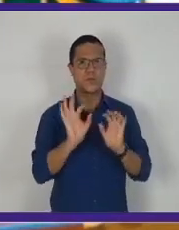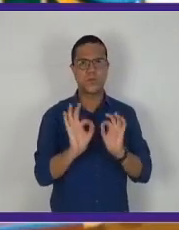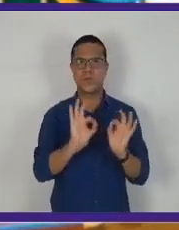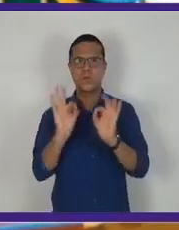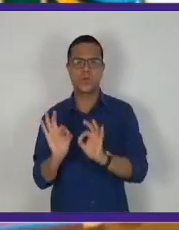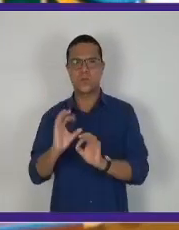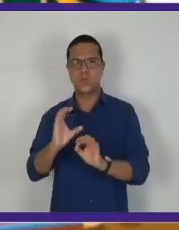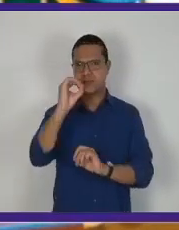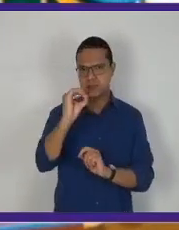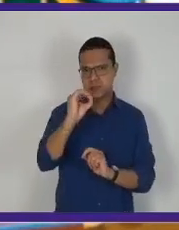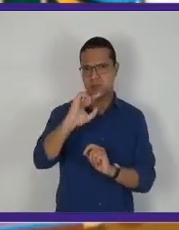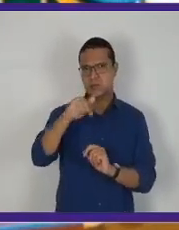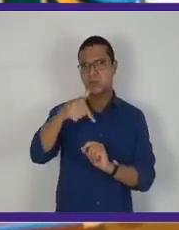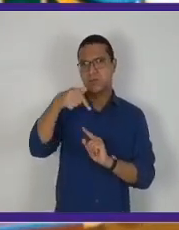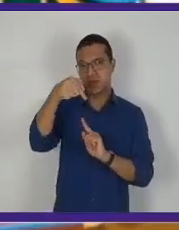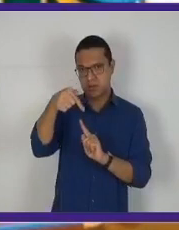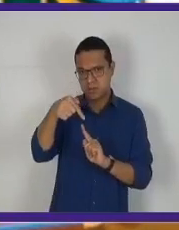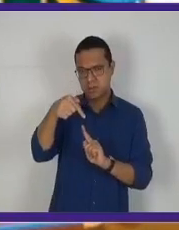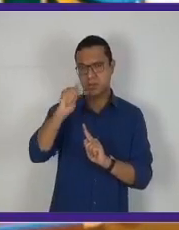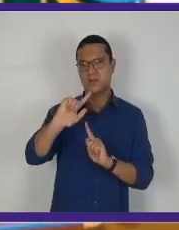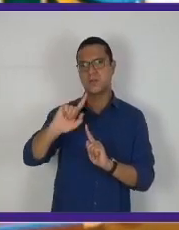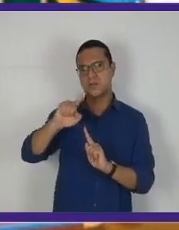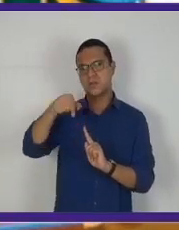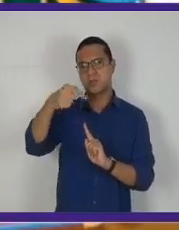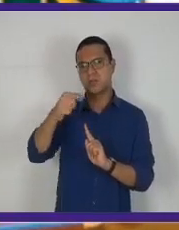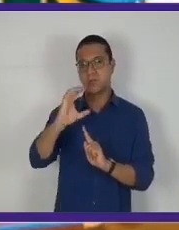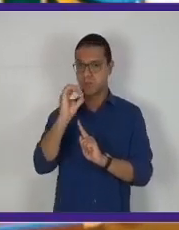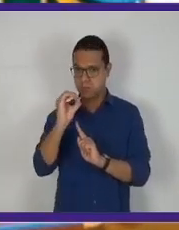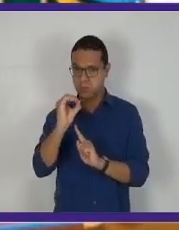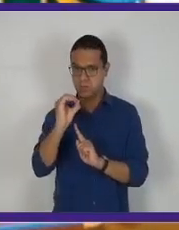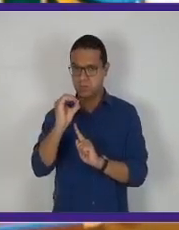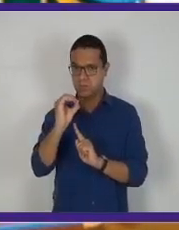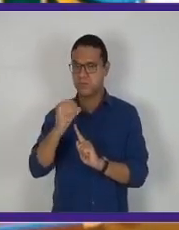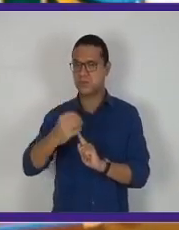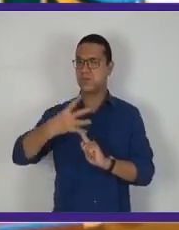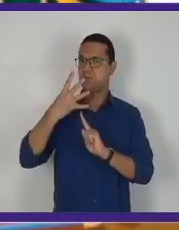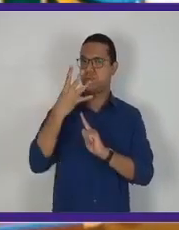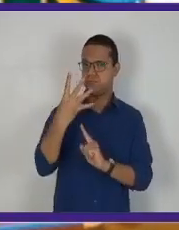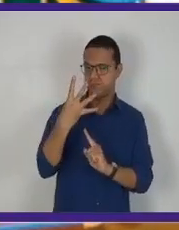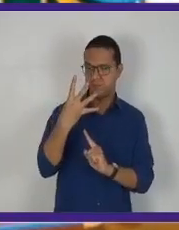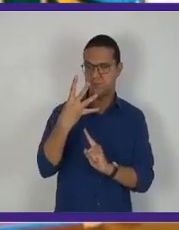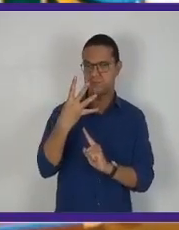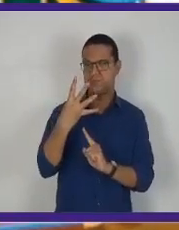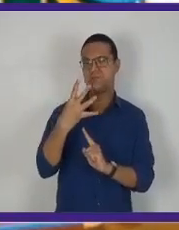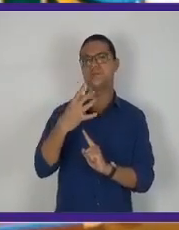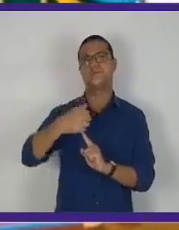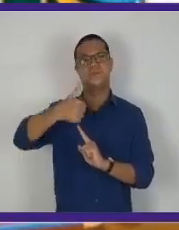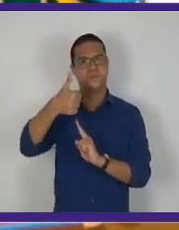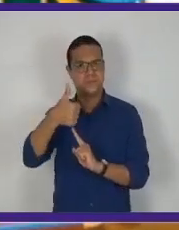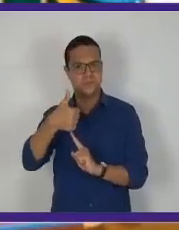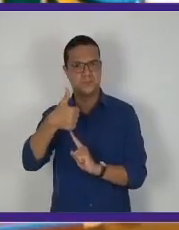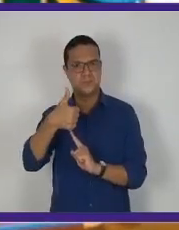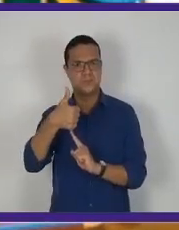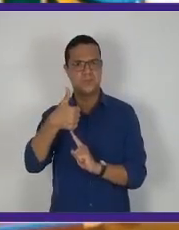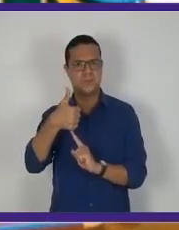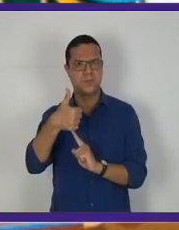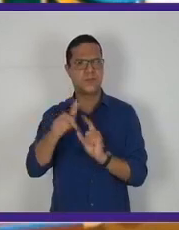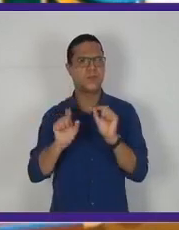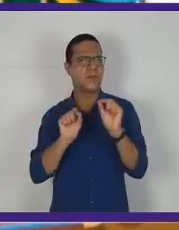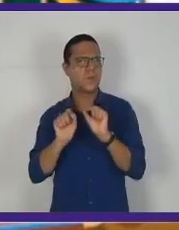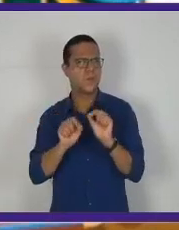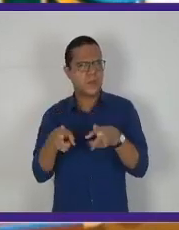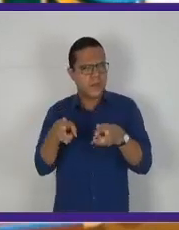zero, em seguida o sete, o zero, o quatro e o um.